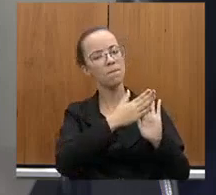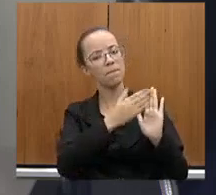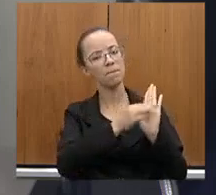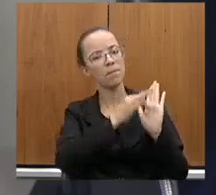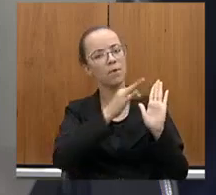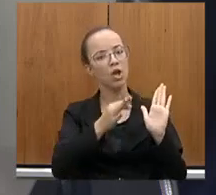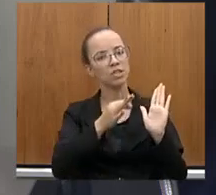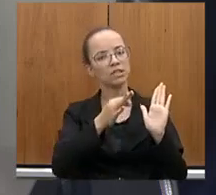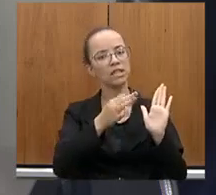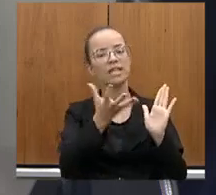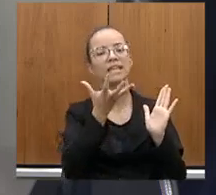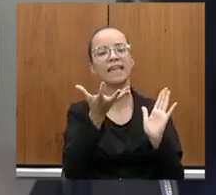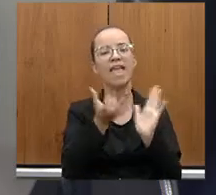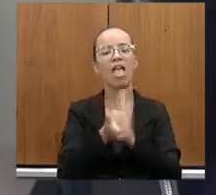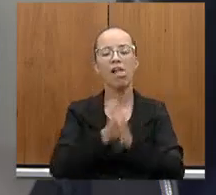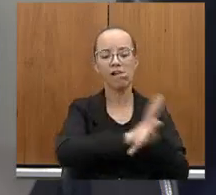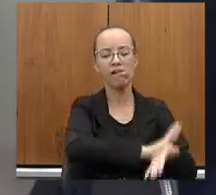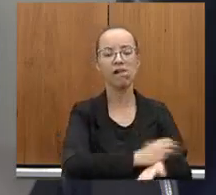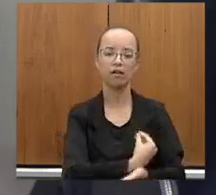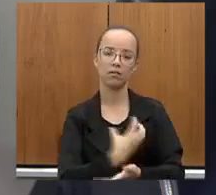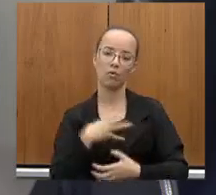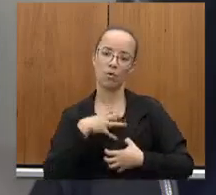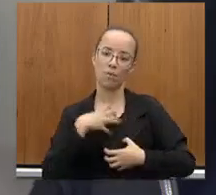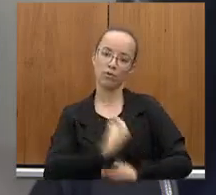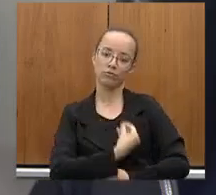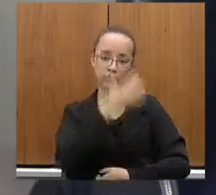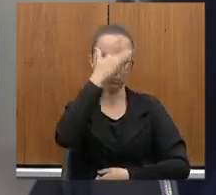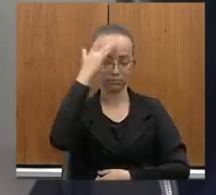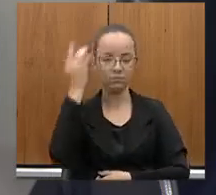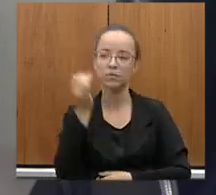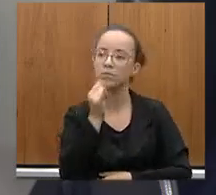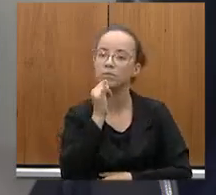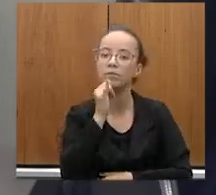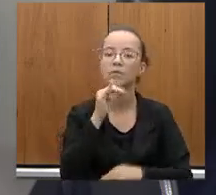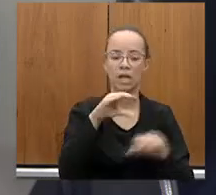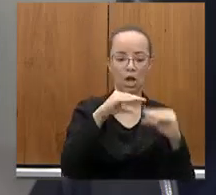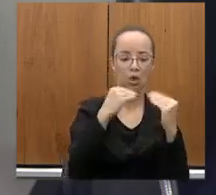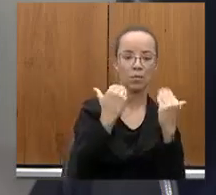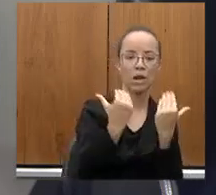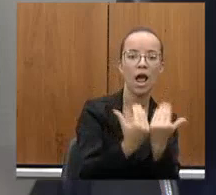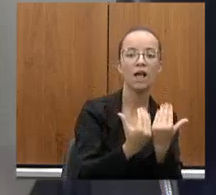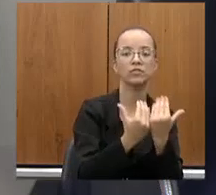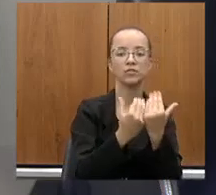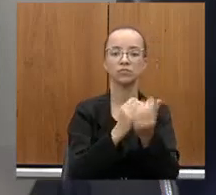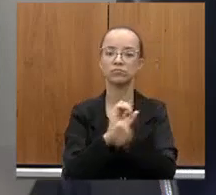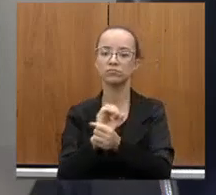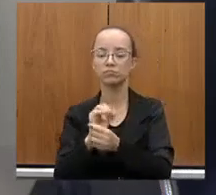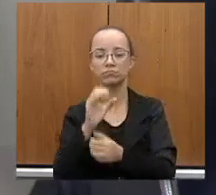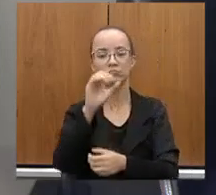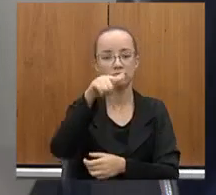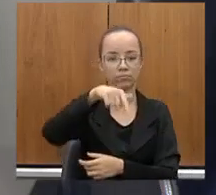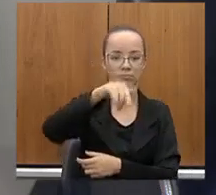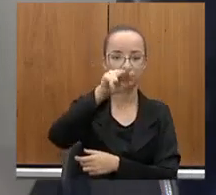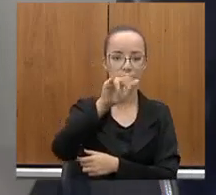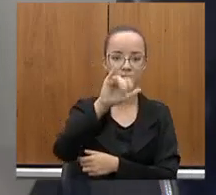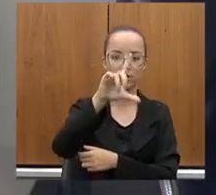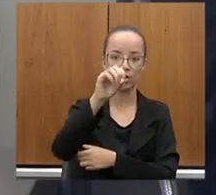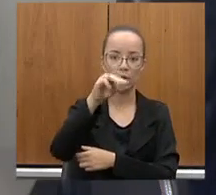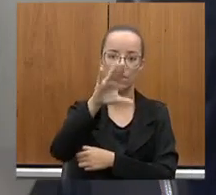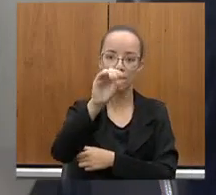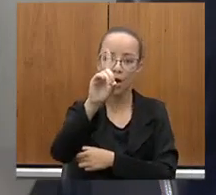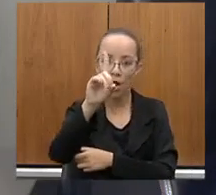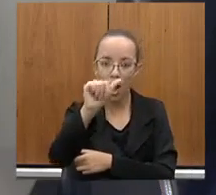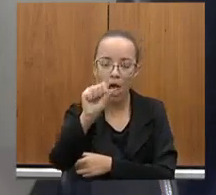que destroem o modo de vida das pessoas, porque atingir comunidades quilombolas, atingir comunidades